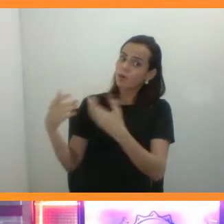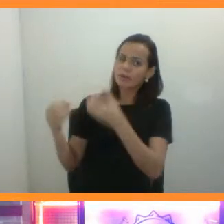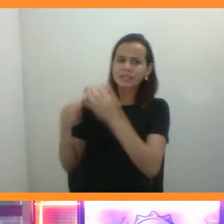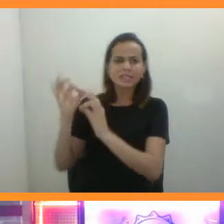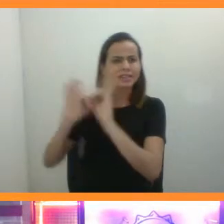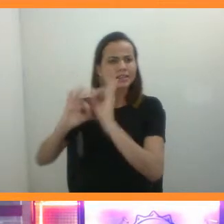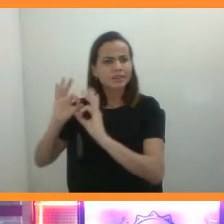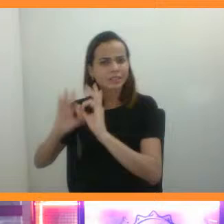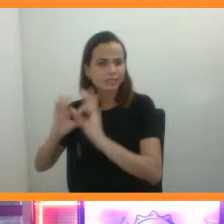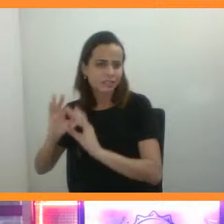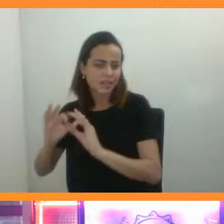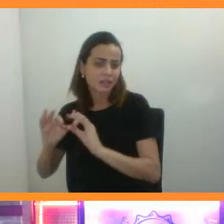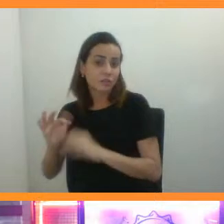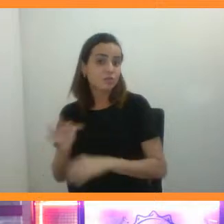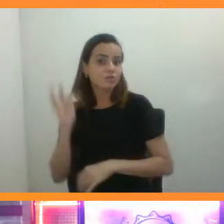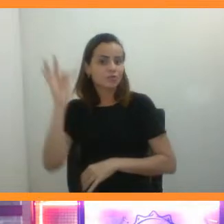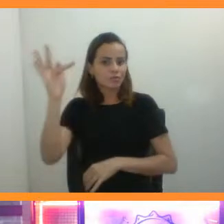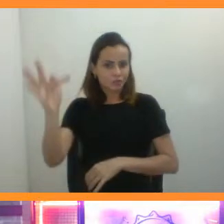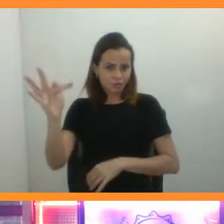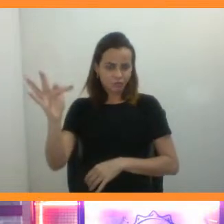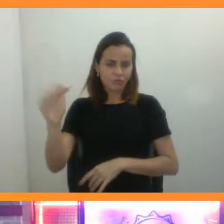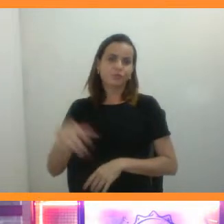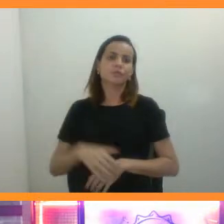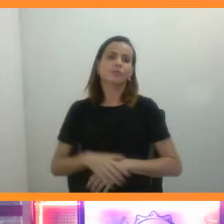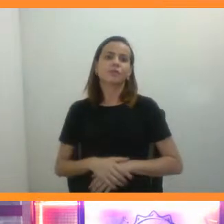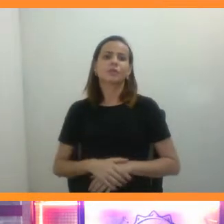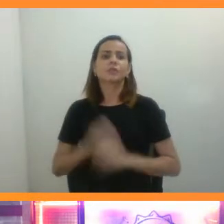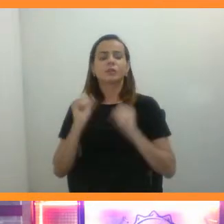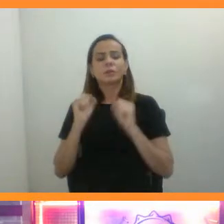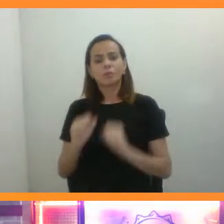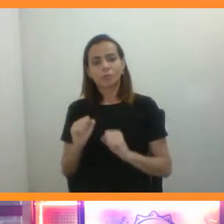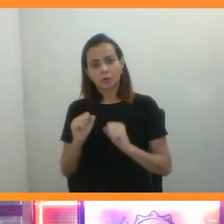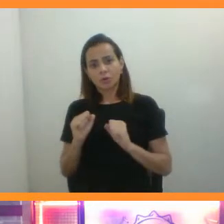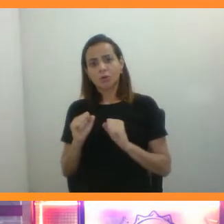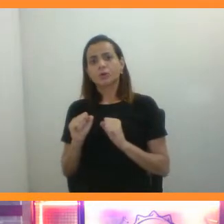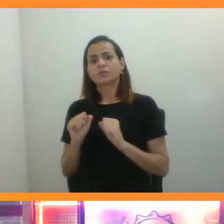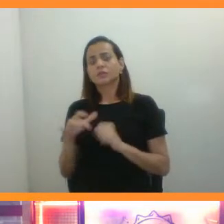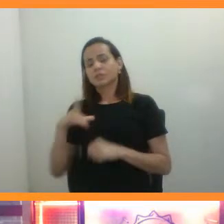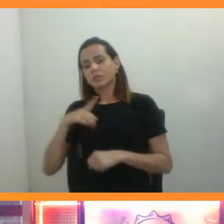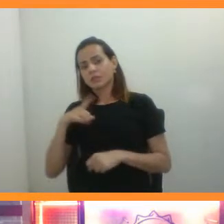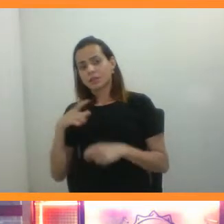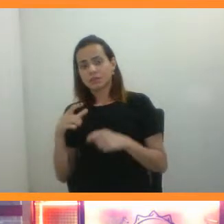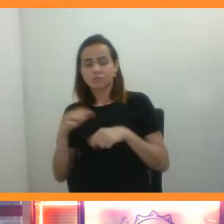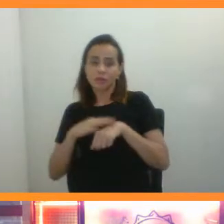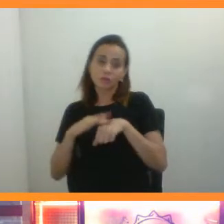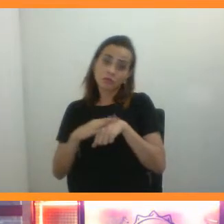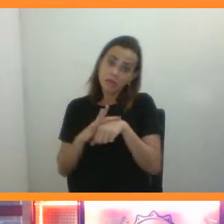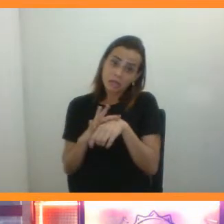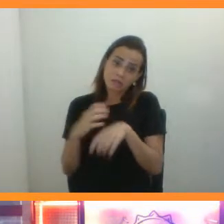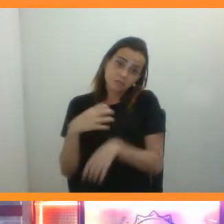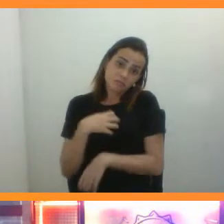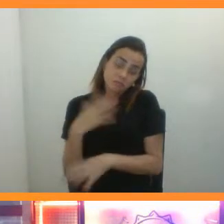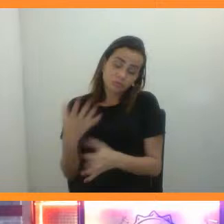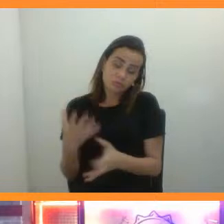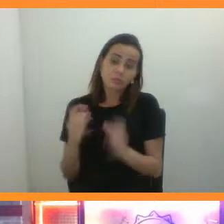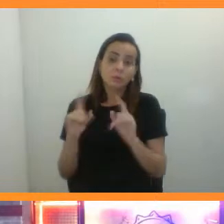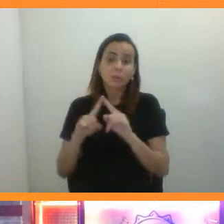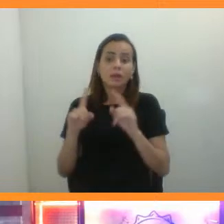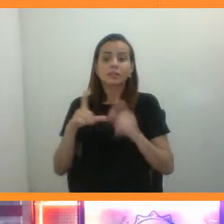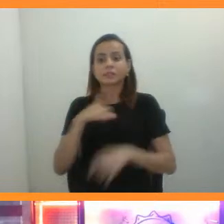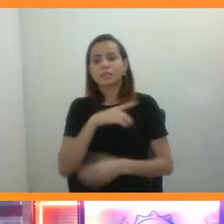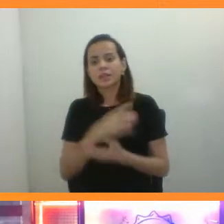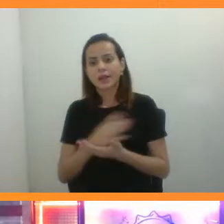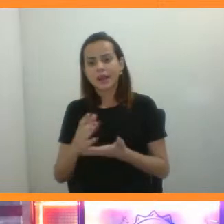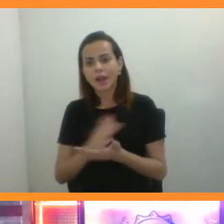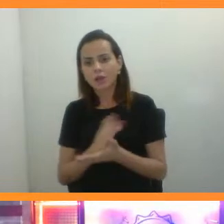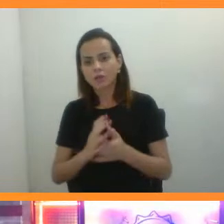daquele embrião, né? Se ele pode ter algum tipo de doença, alguma coisa nesse sentido. A questão é que existem questões